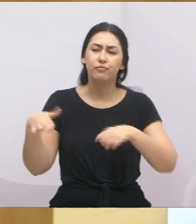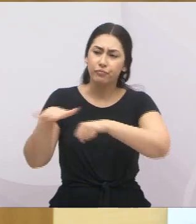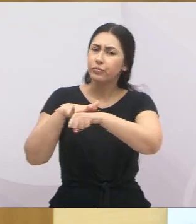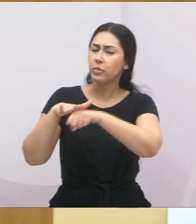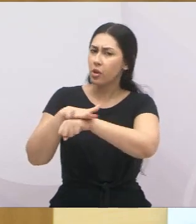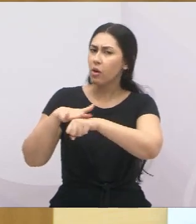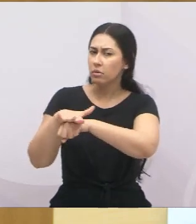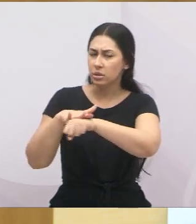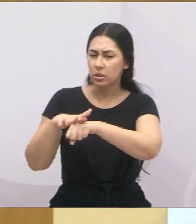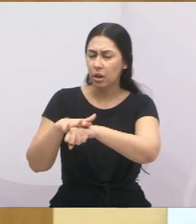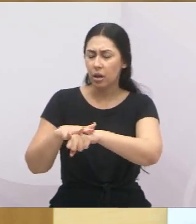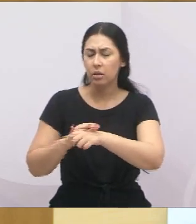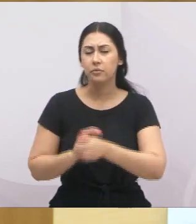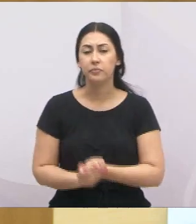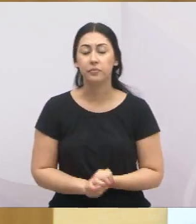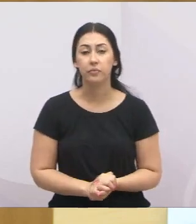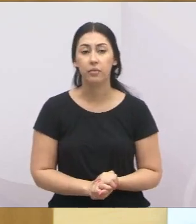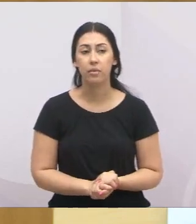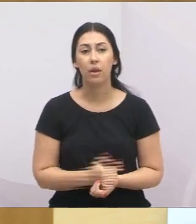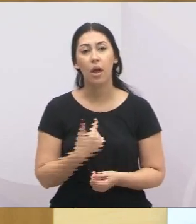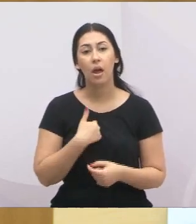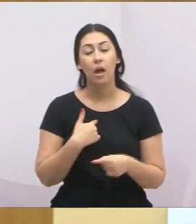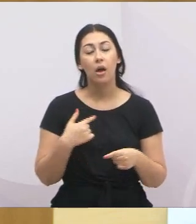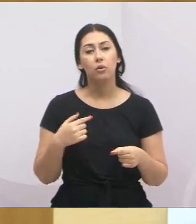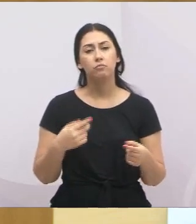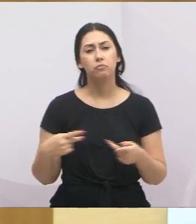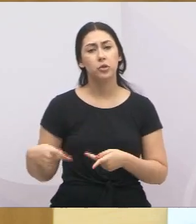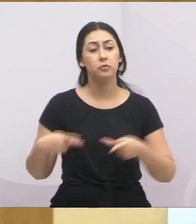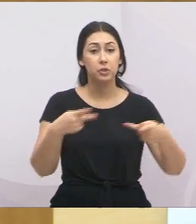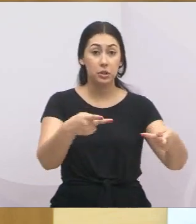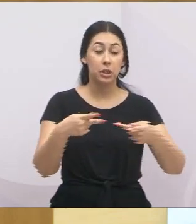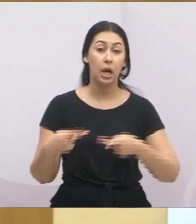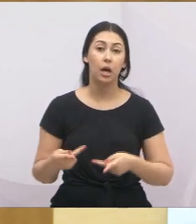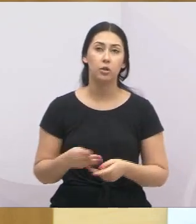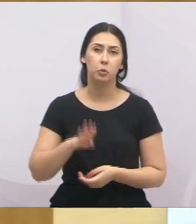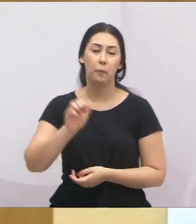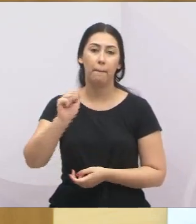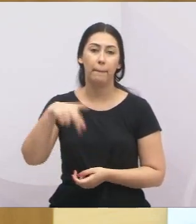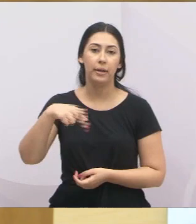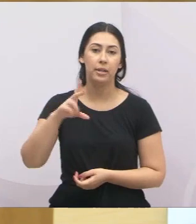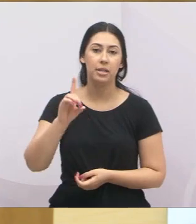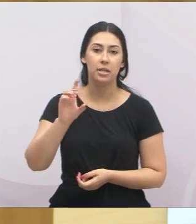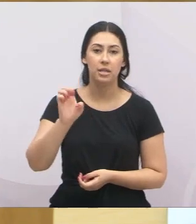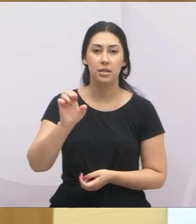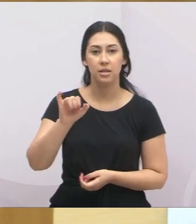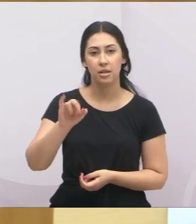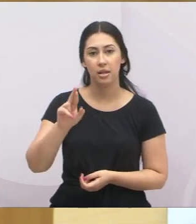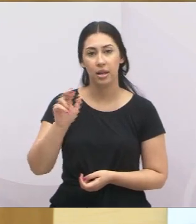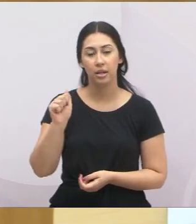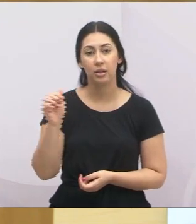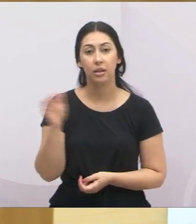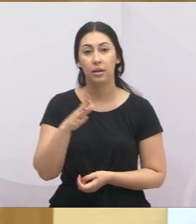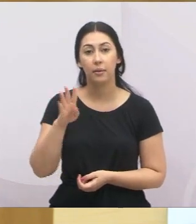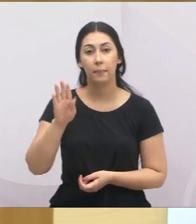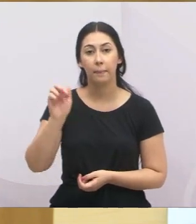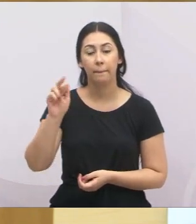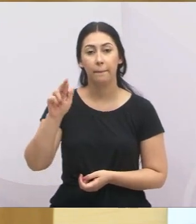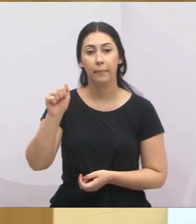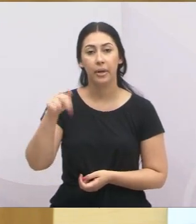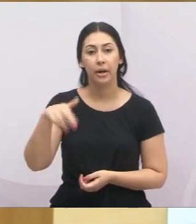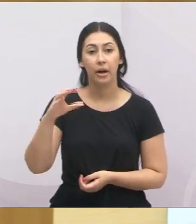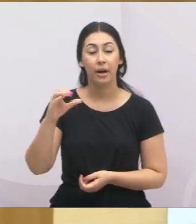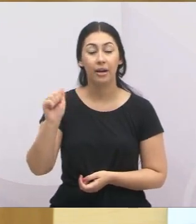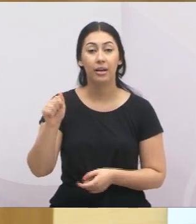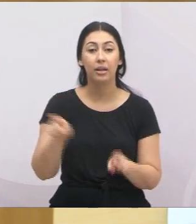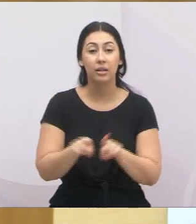mesmo eu estive aqui em alguns locais, aqui no CDHU Bandeira Branca, aqui no Campo Grande, tem vários apartamentos abandonados. E tem